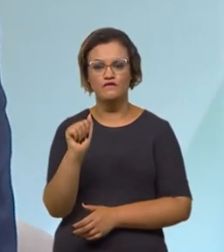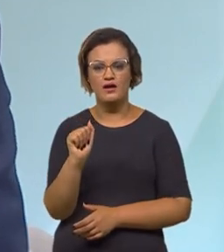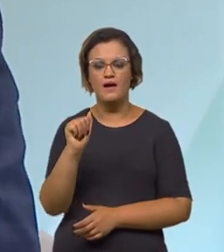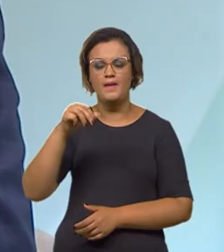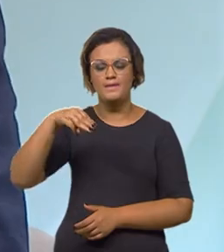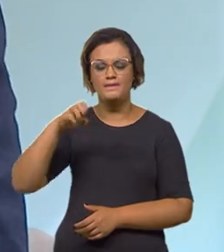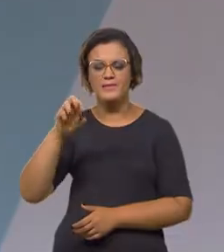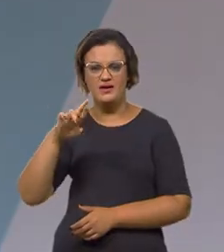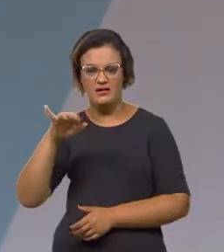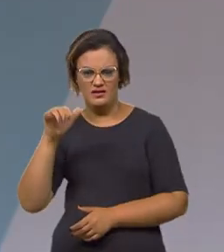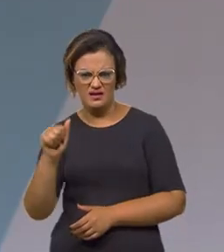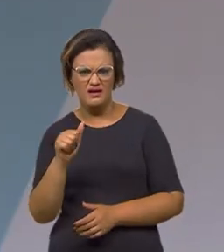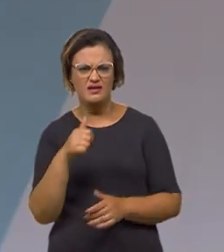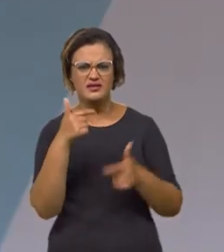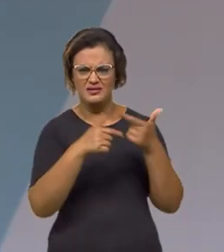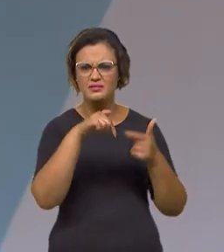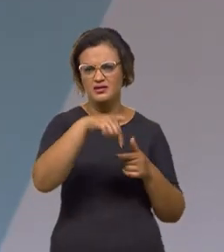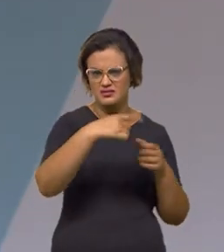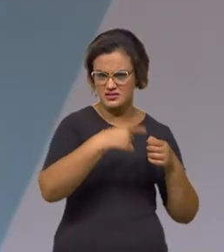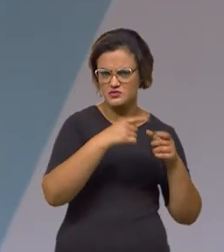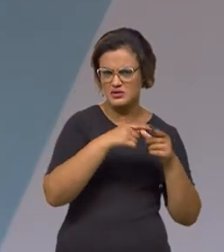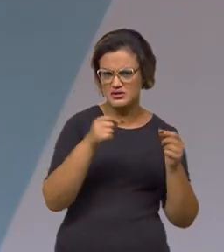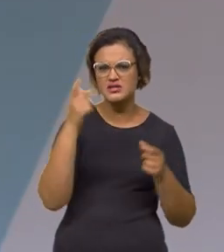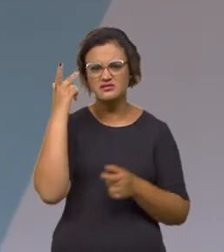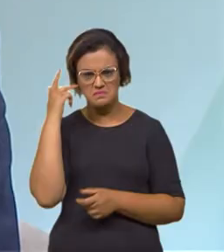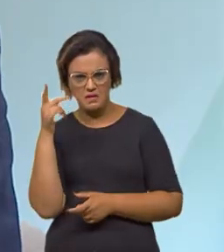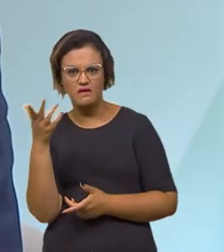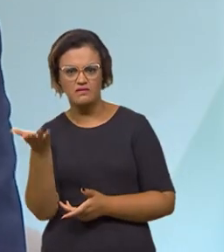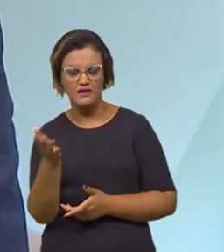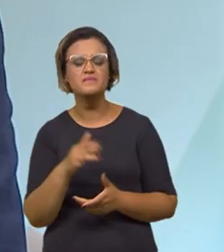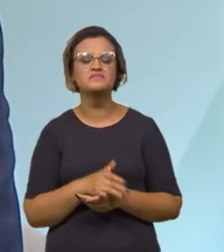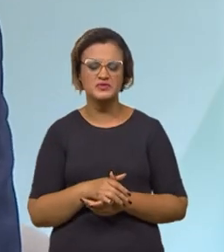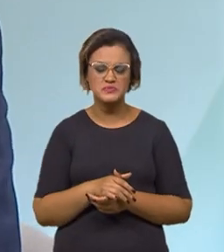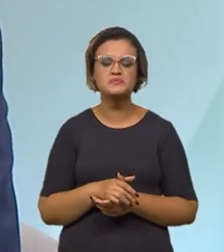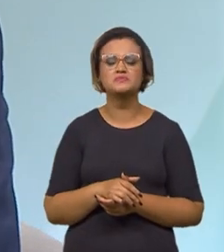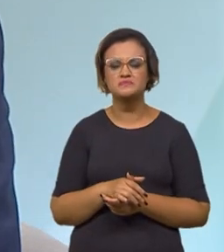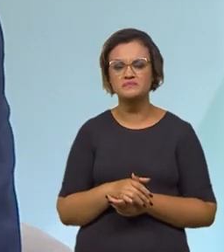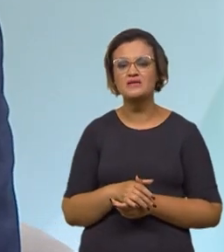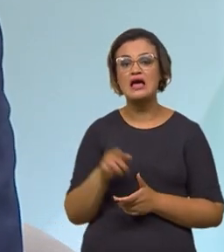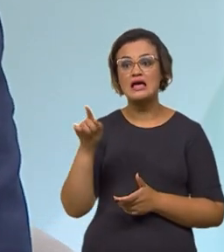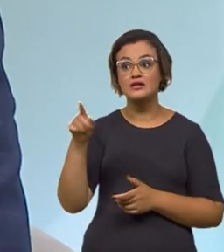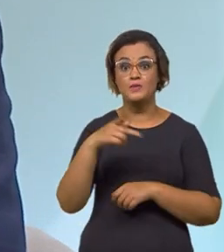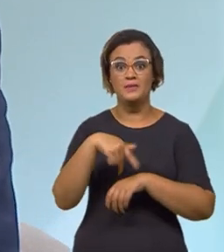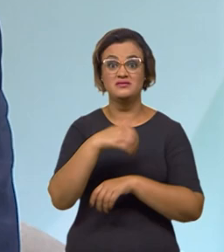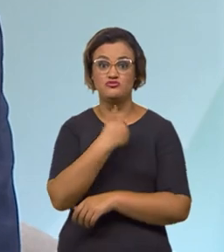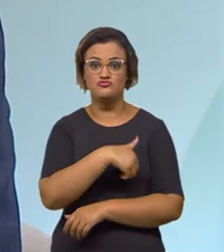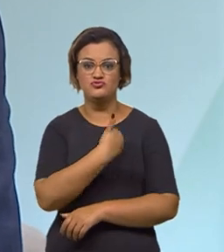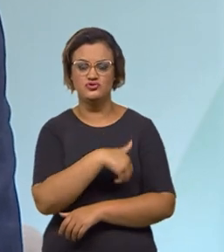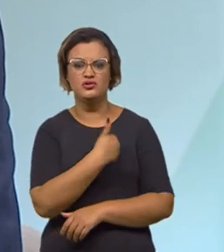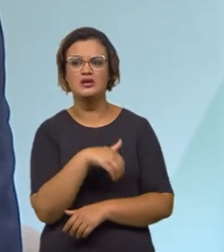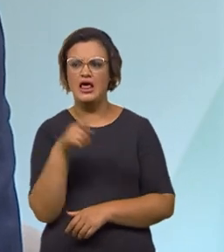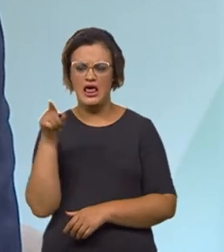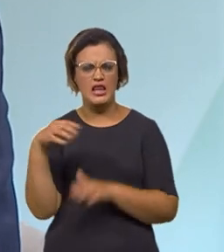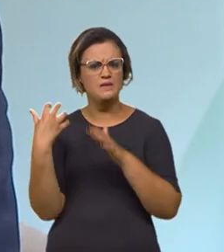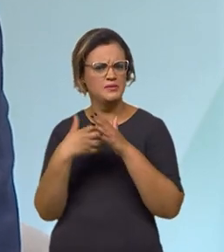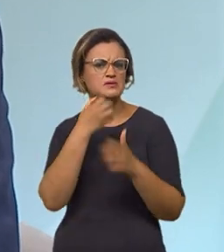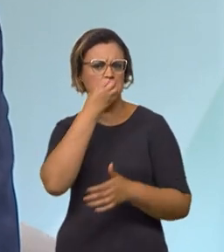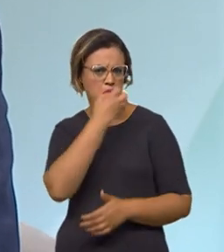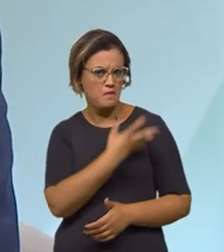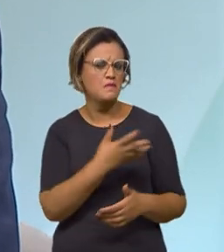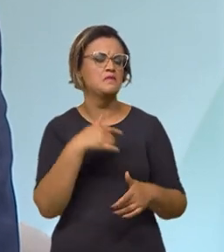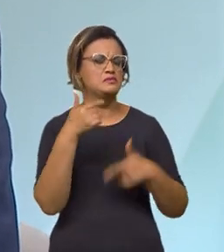aeroporto. Que opera Brasília. Opera Brasília, inclusive. Paulo, Guarulhos. Os dados são os argentinos, um concessionário muito bom, tem feito um trabalho